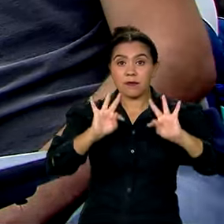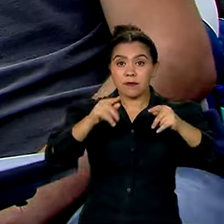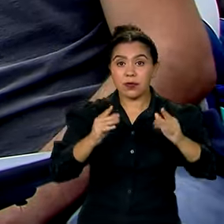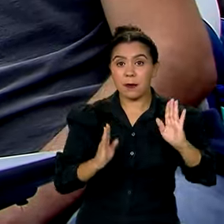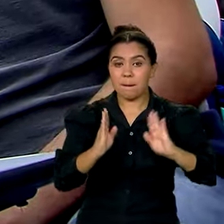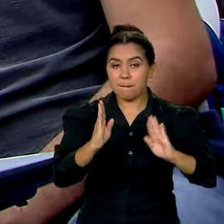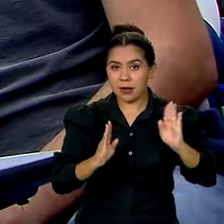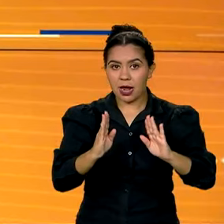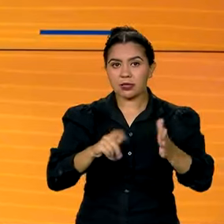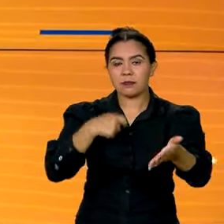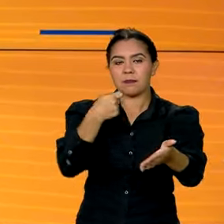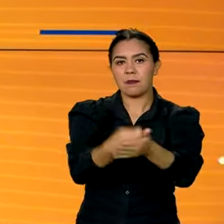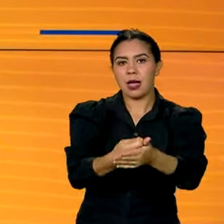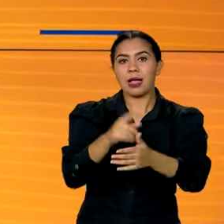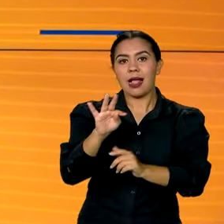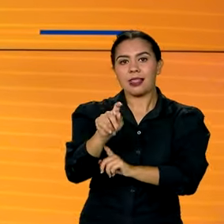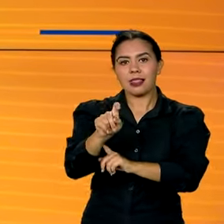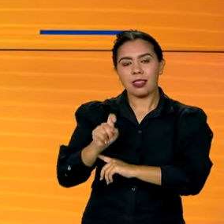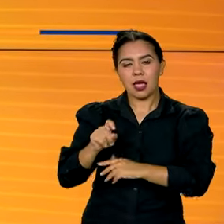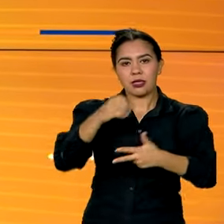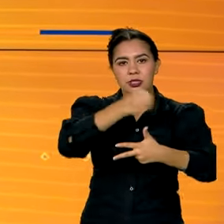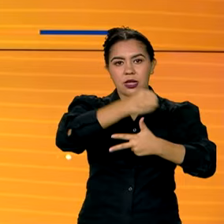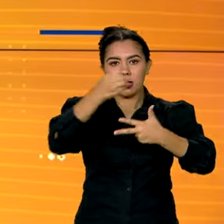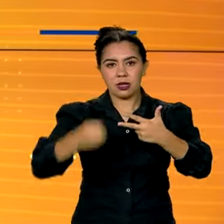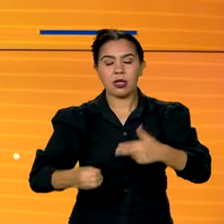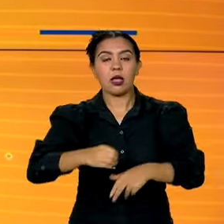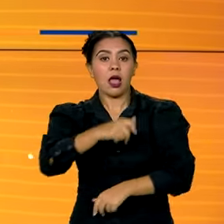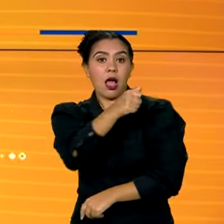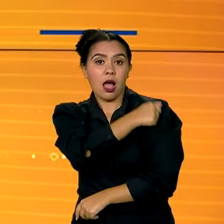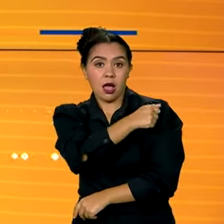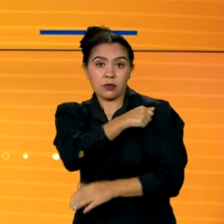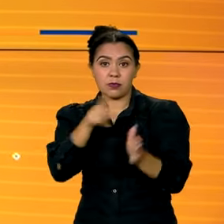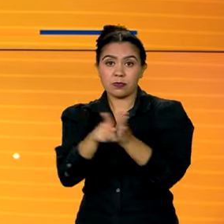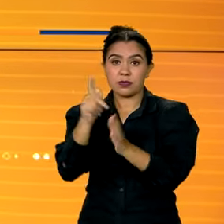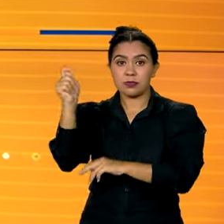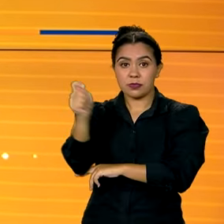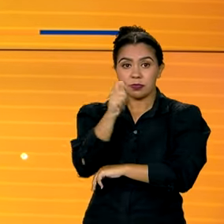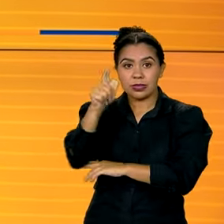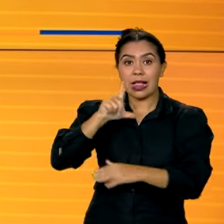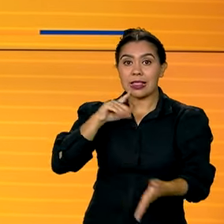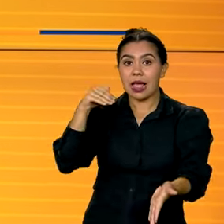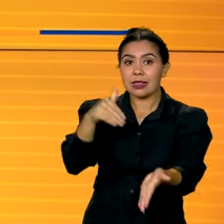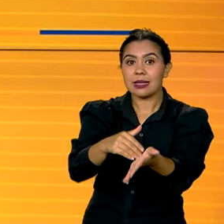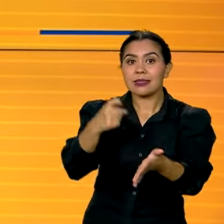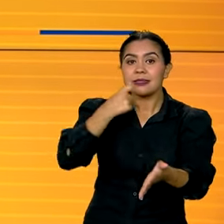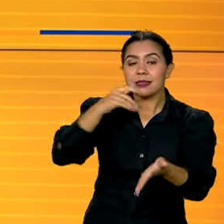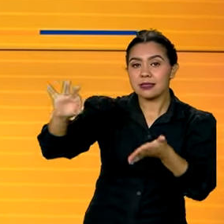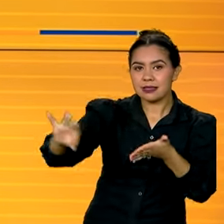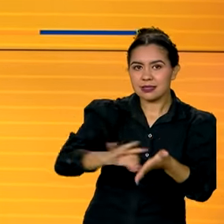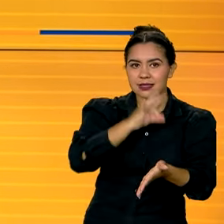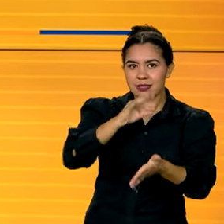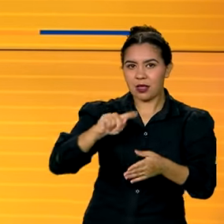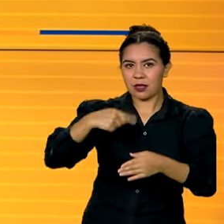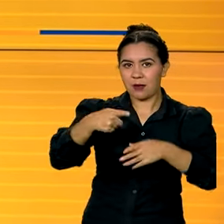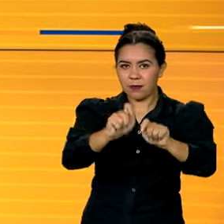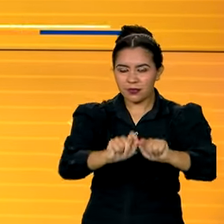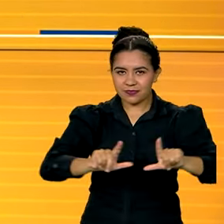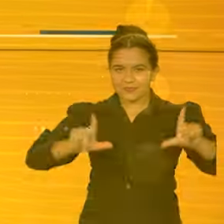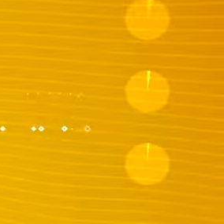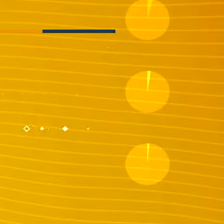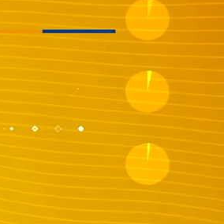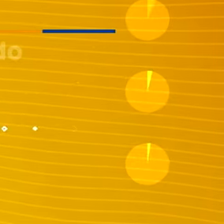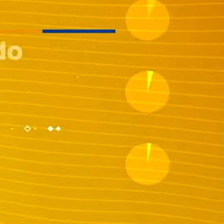pagar a taxa do Enem. E estudantes gaúchos têm até sexta-feira para fazer a inscrição. A gente volta em instantes.